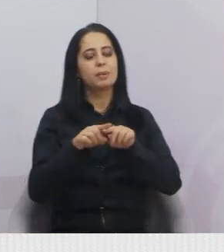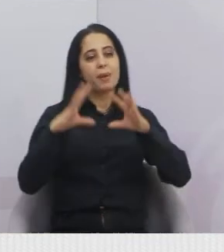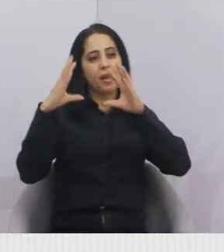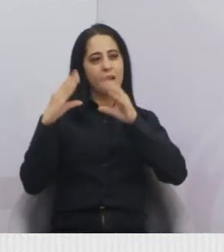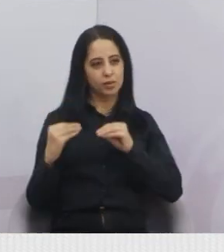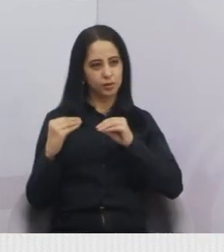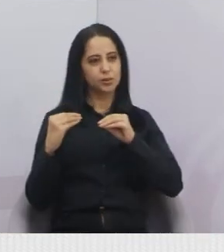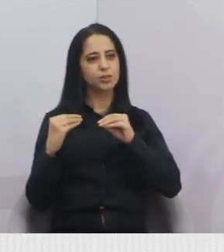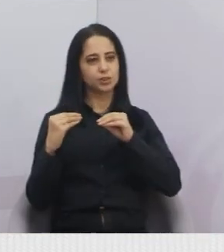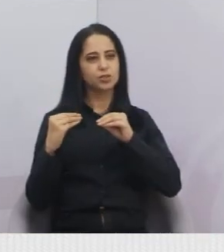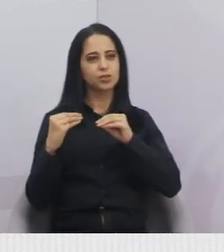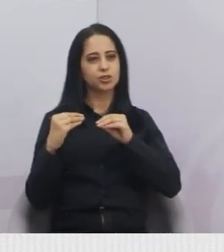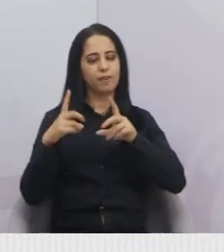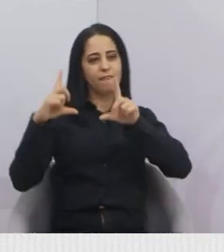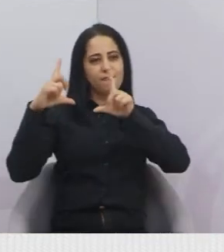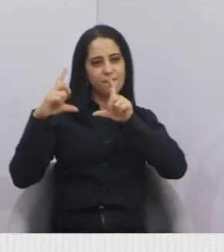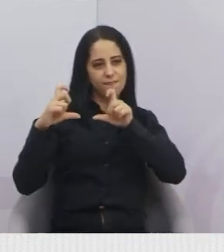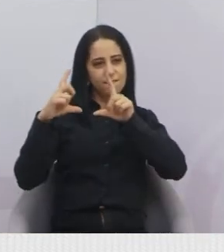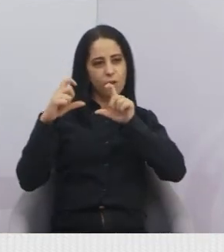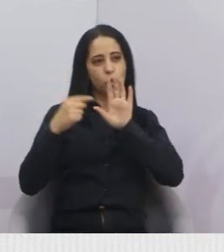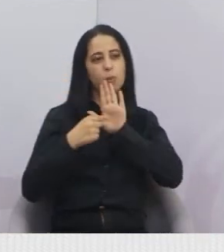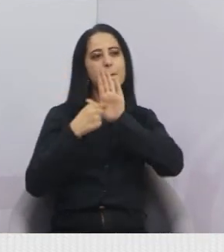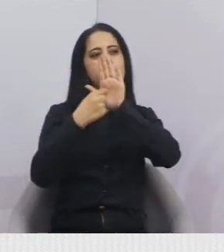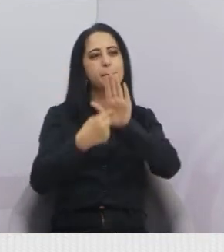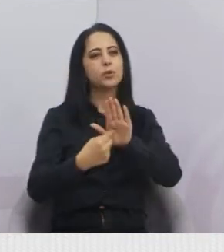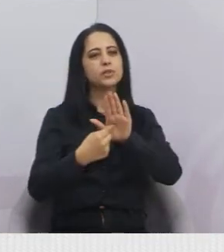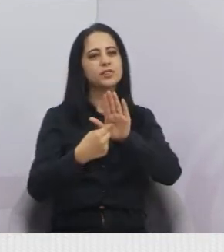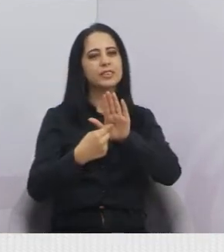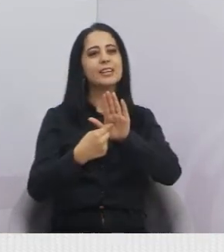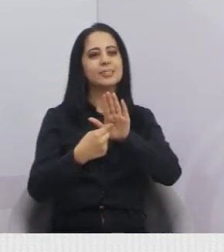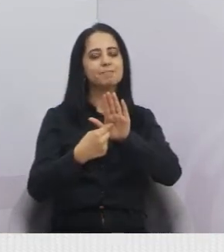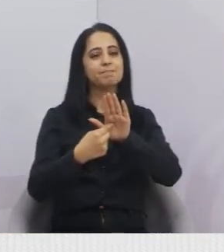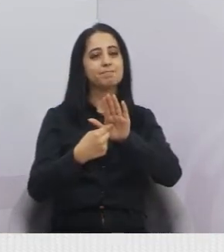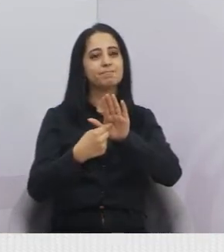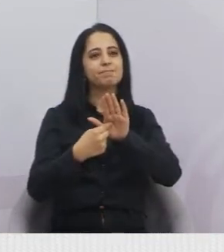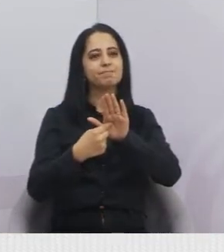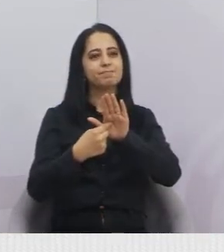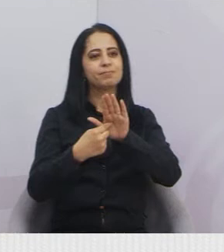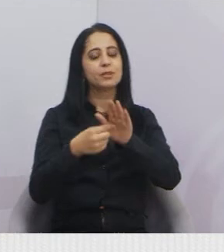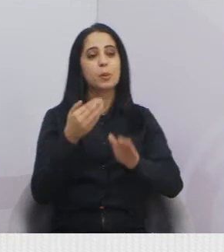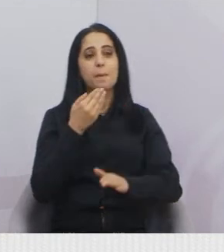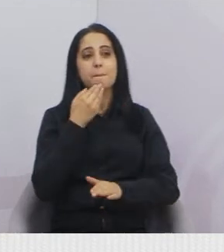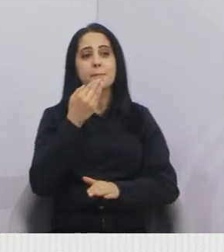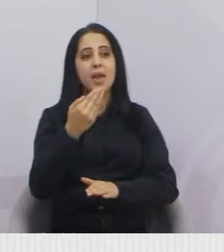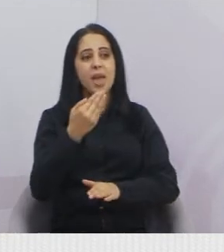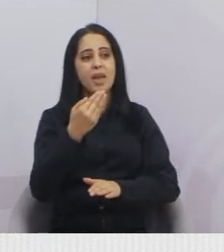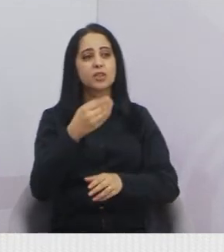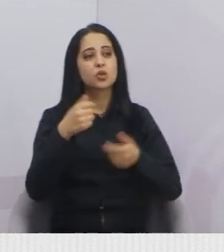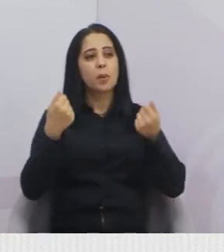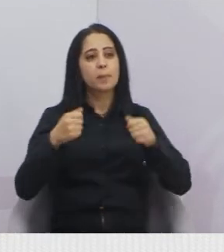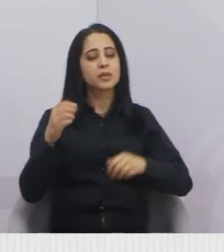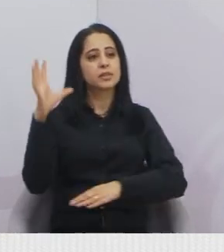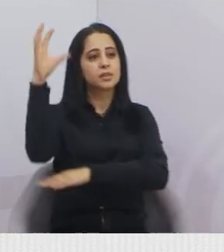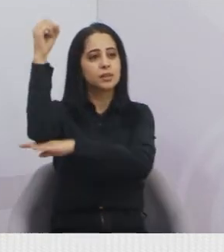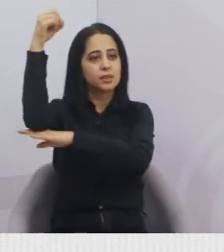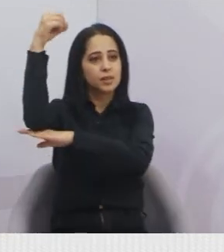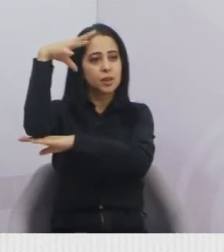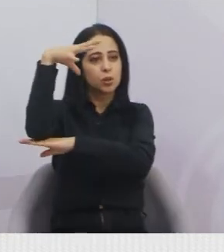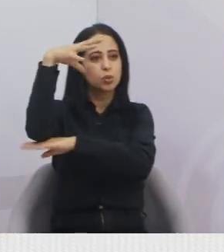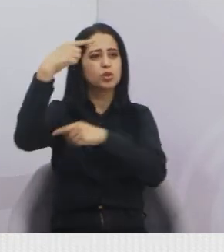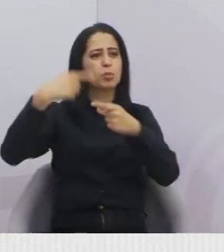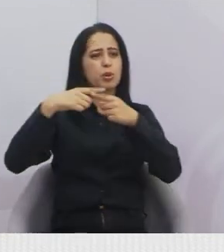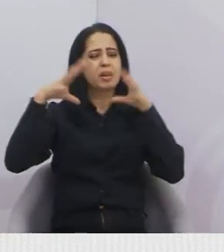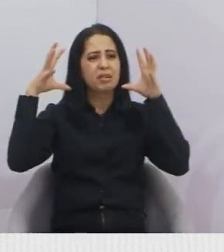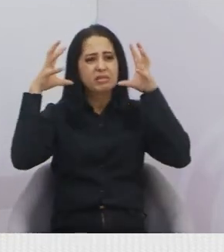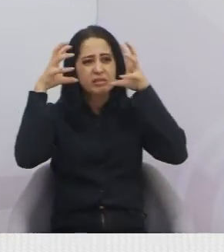Gomes, né? Tirou a foto para a gente lá, a situação que se encontra. Então, estou pedindo aí ver se tem condições de estar colocando uma luz nesse local ali,